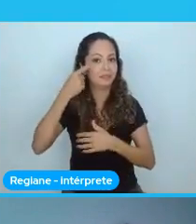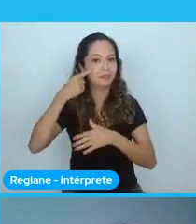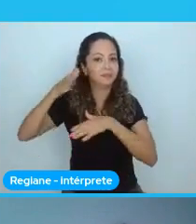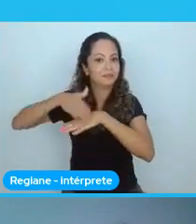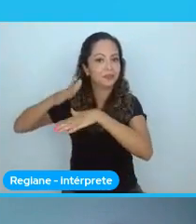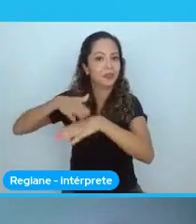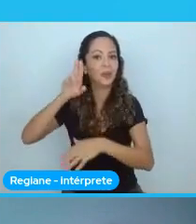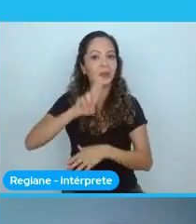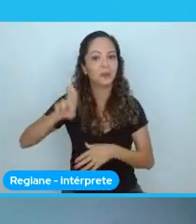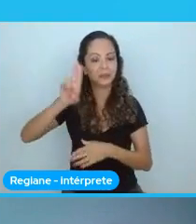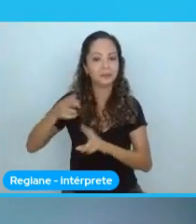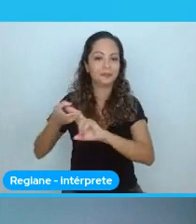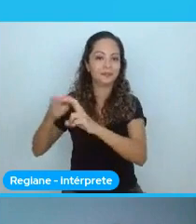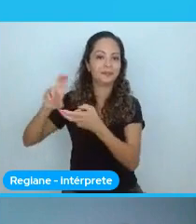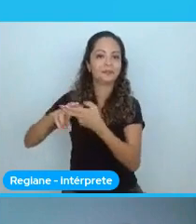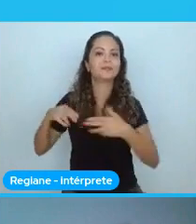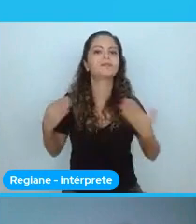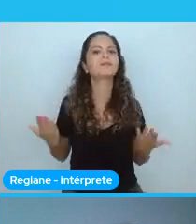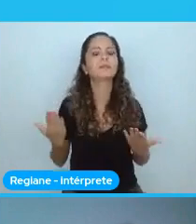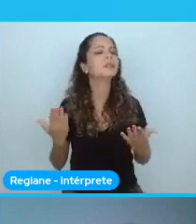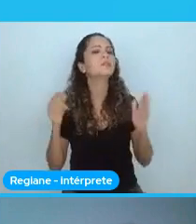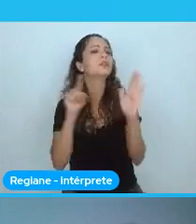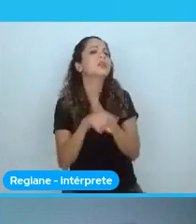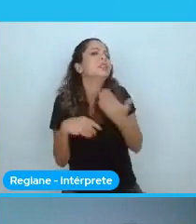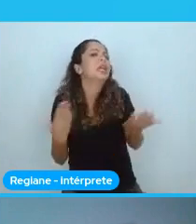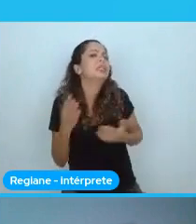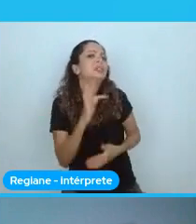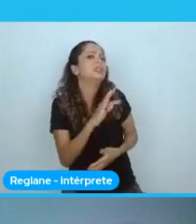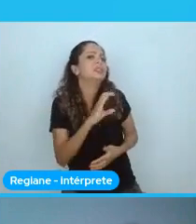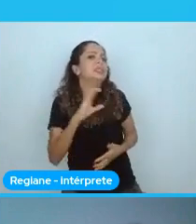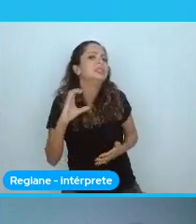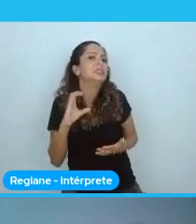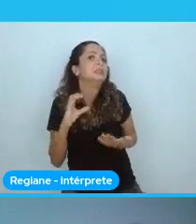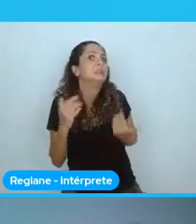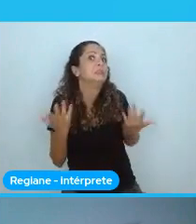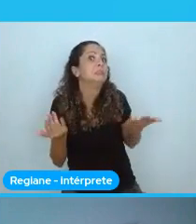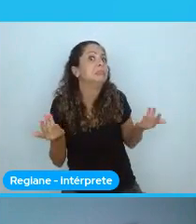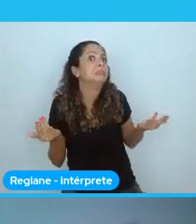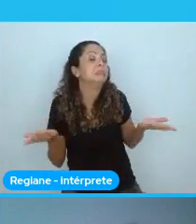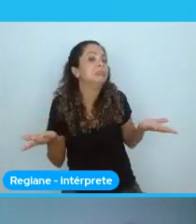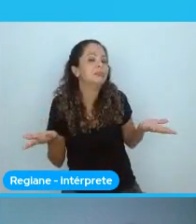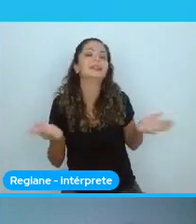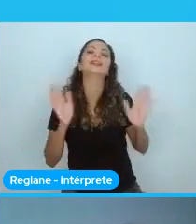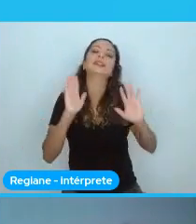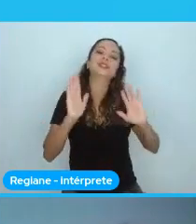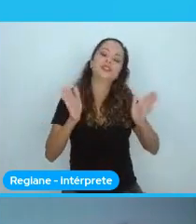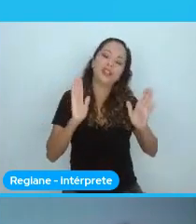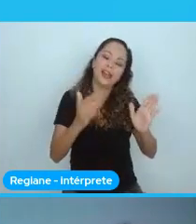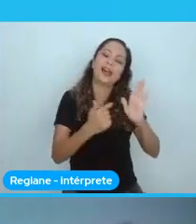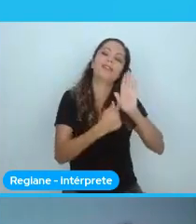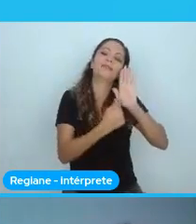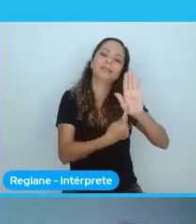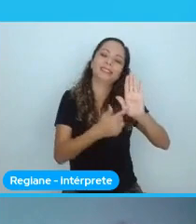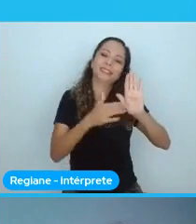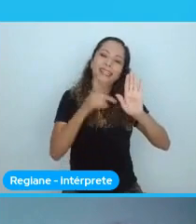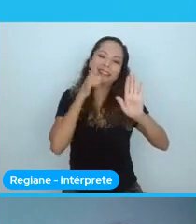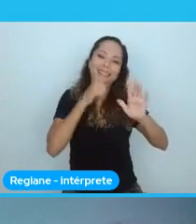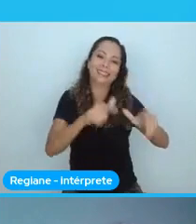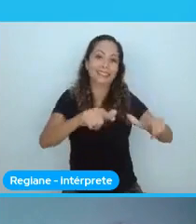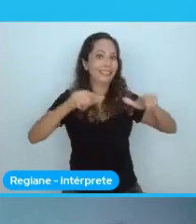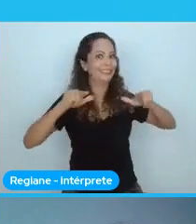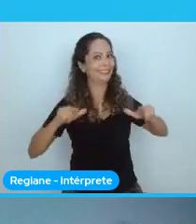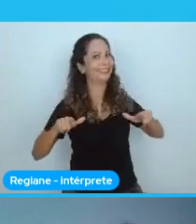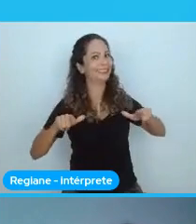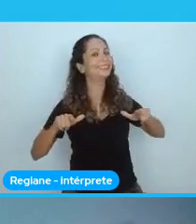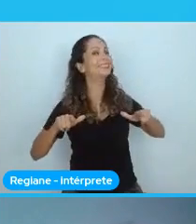E o seu TCC, Alayne, onde é foi parar? Bom, meu TCC já foi apresentado, já consegui meu diploma, então,